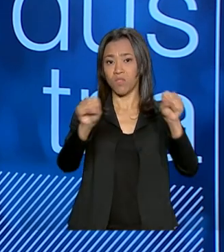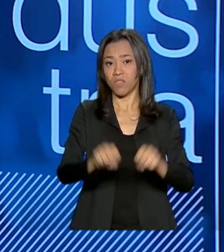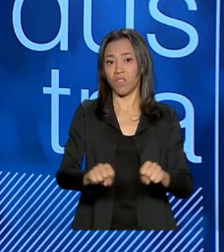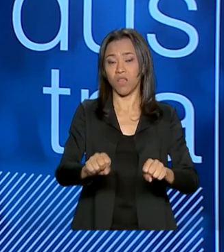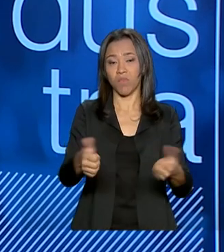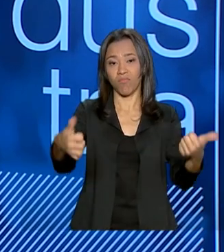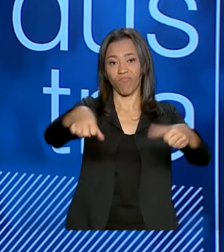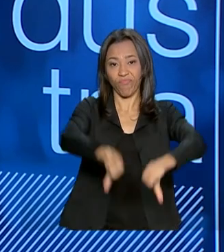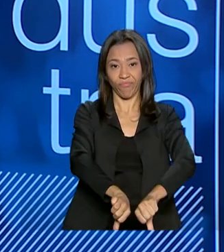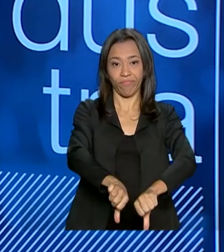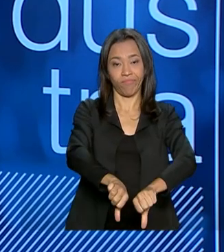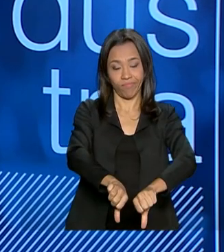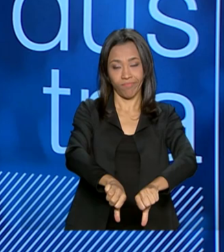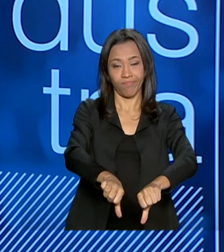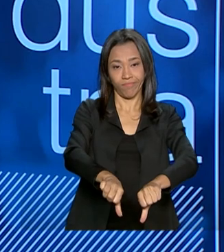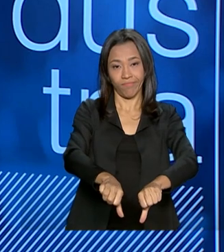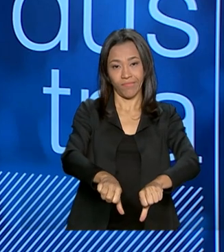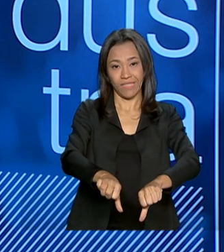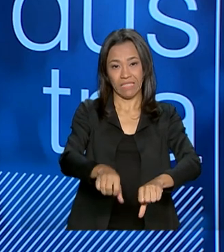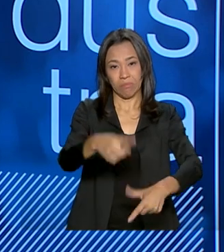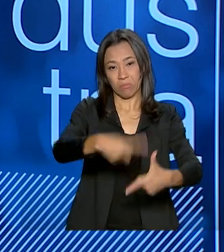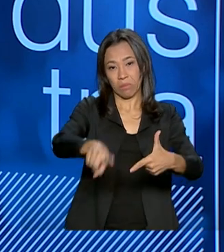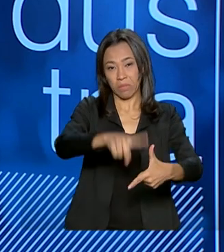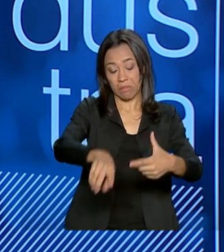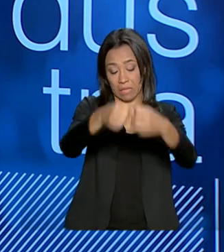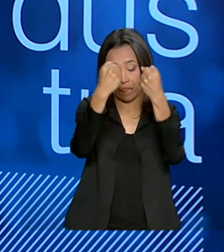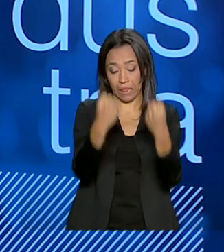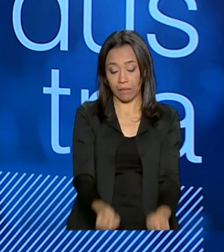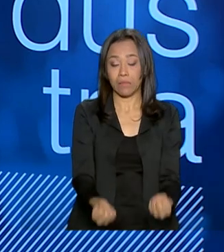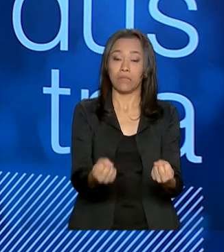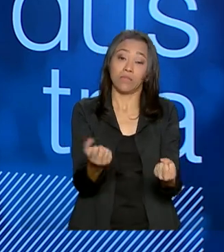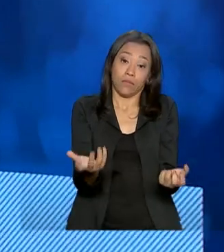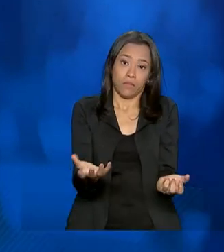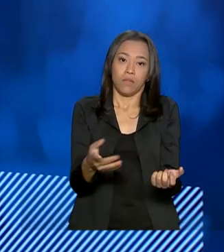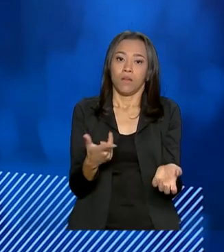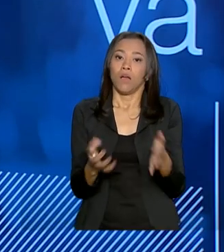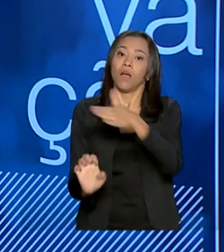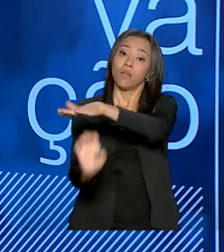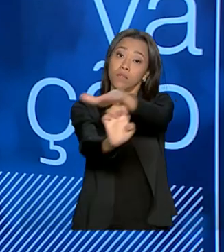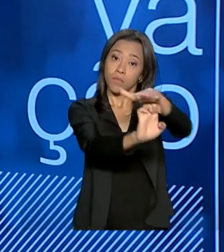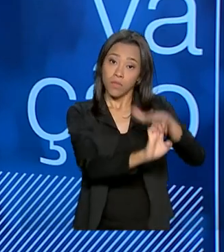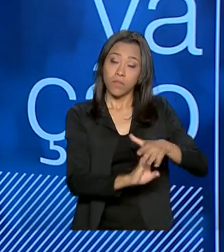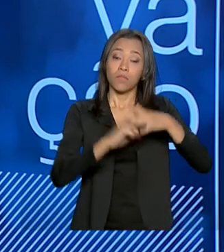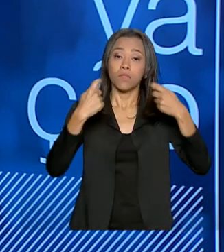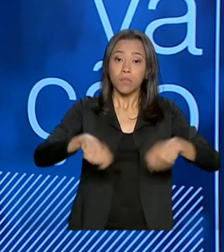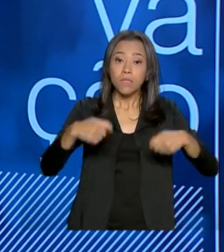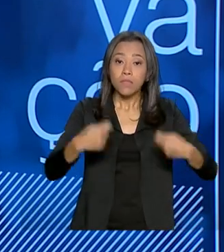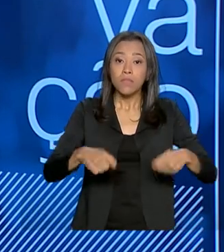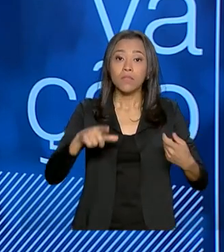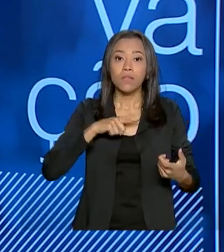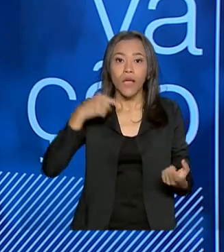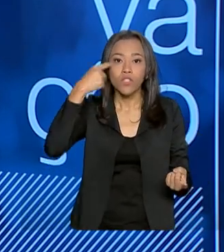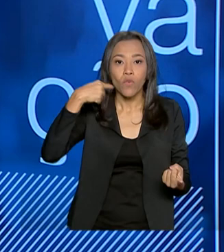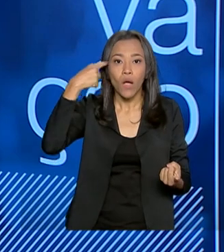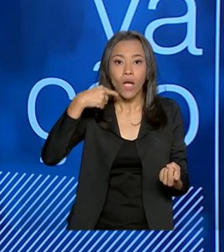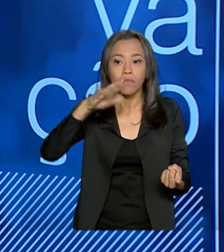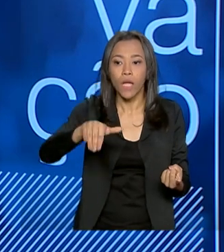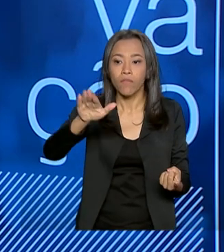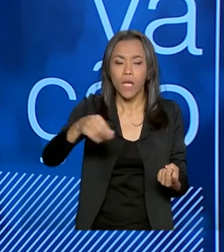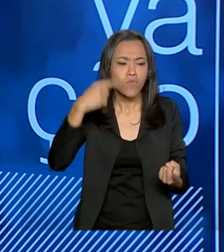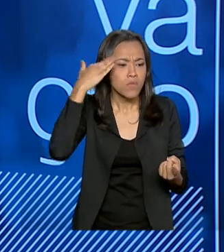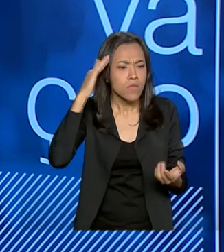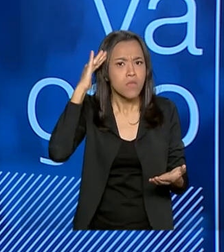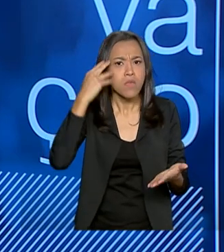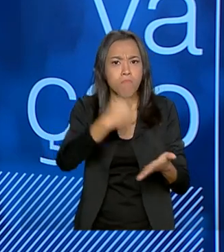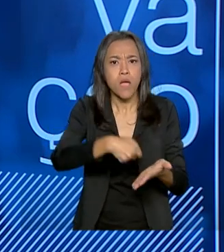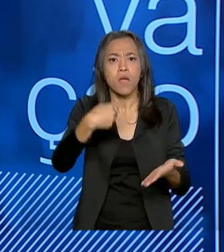complicado. As empresas, elas precisam ter um número grande de advogados para poder entender o que